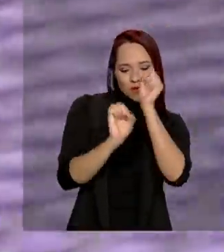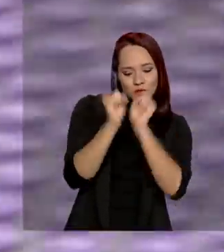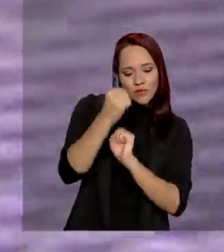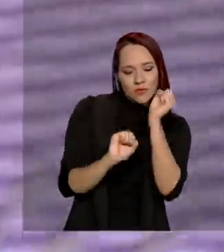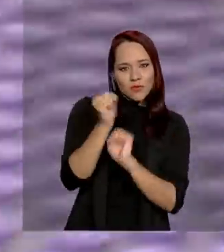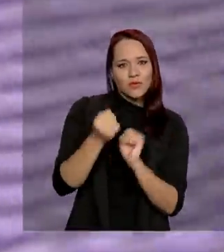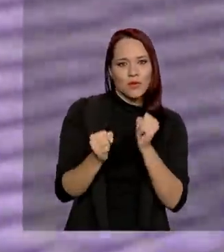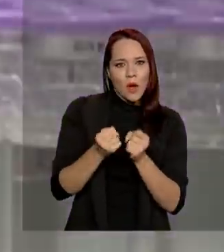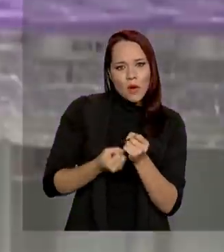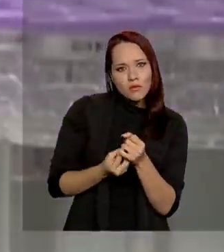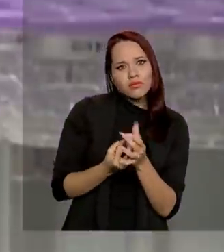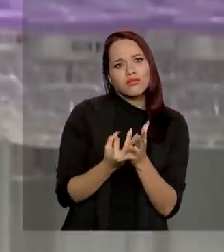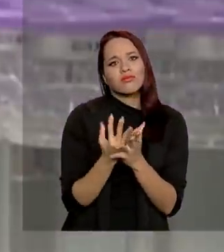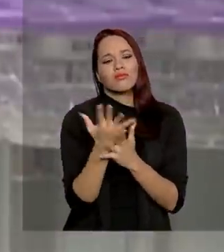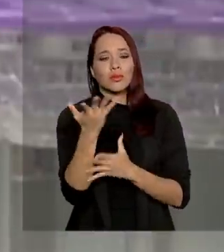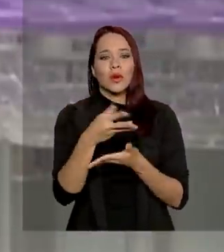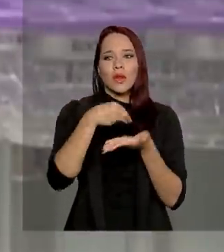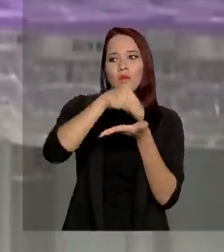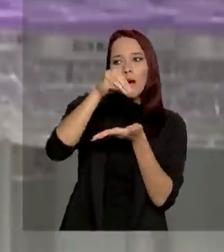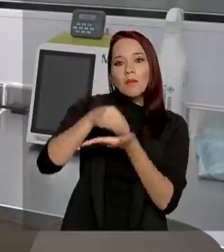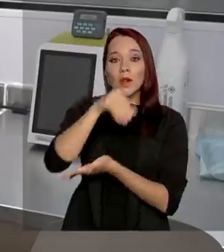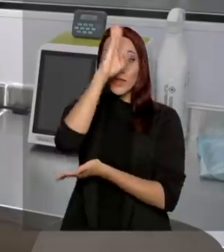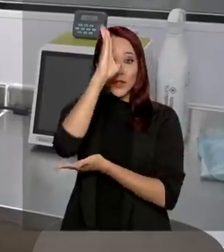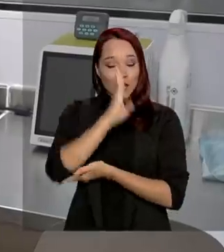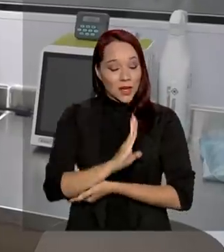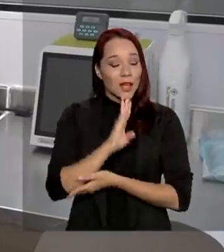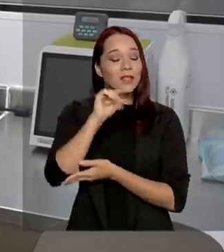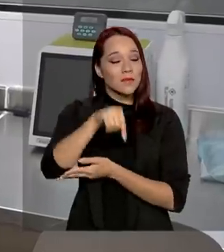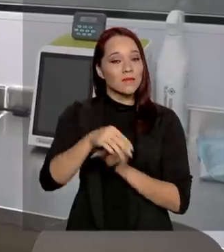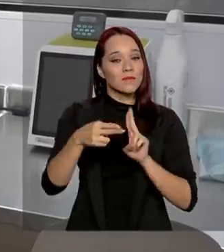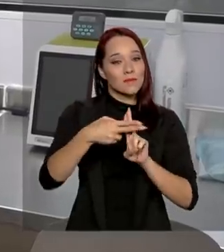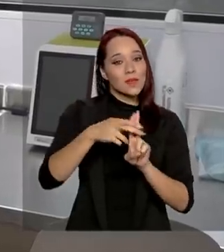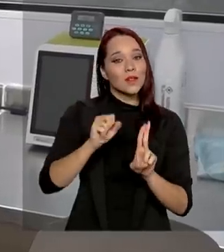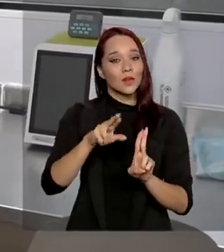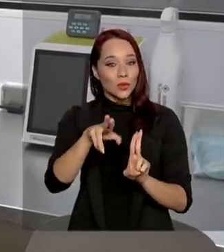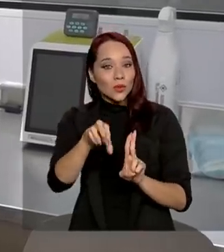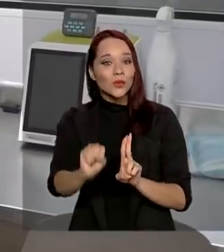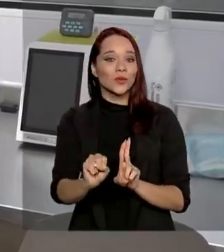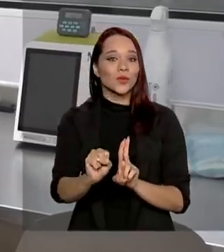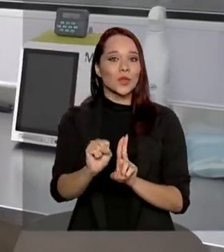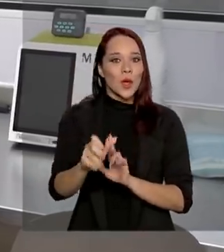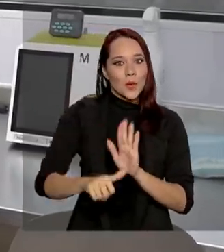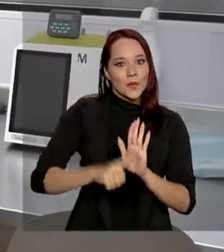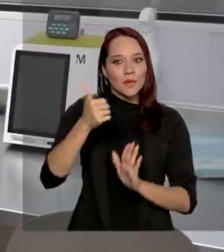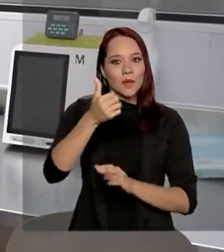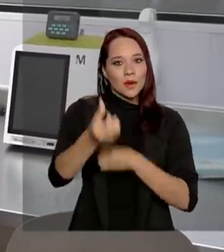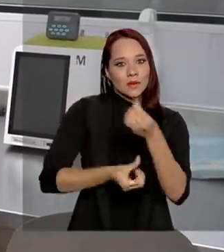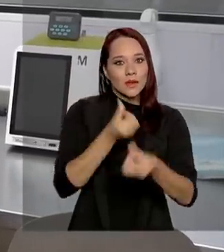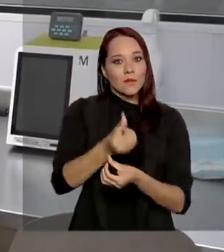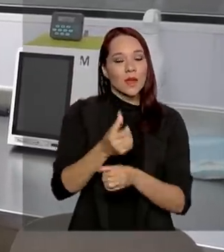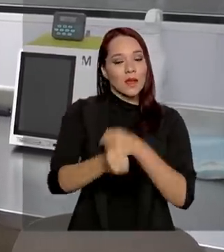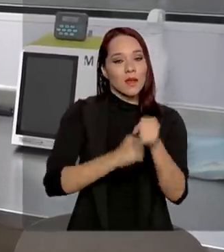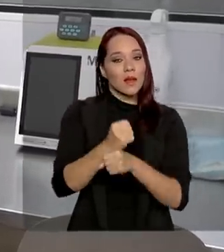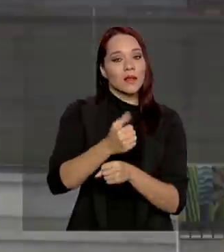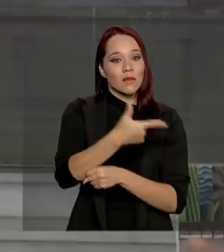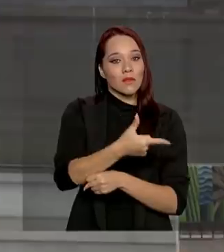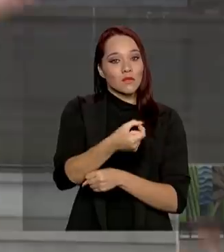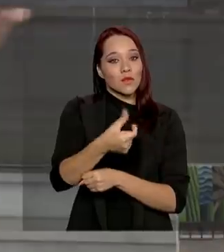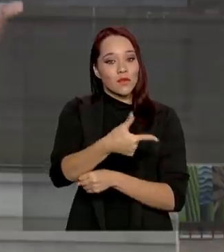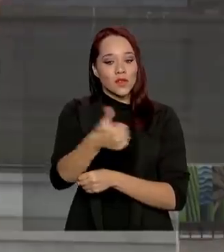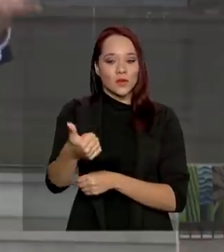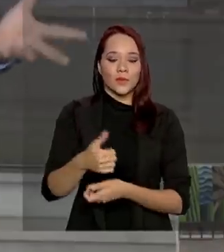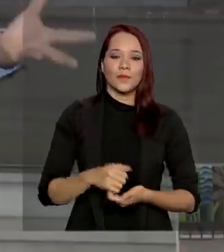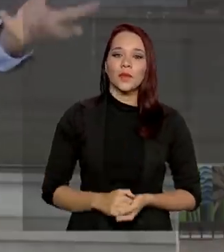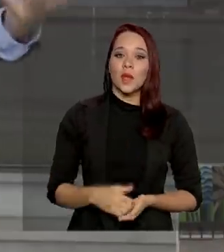em larga escala e fornecida de forma gratuita pelo Sistema Único de Saúde no primeiro semestre de 2021. No